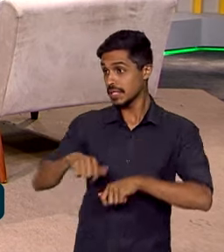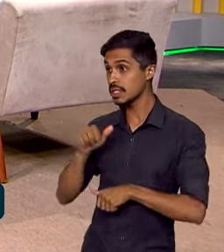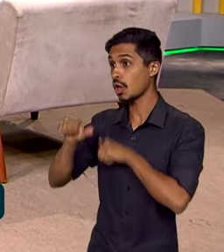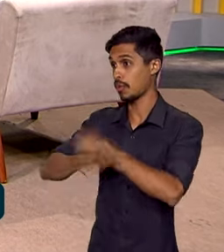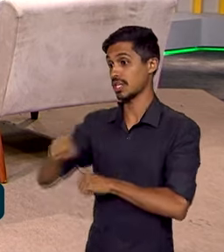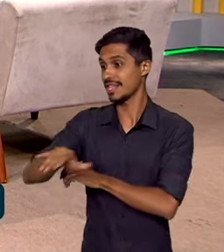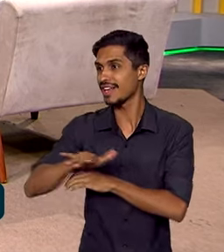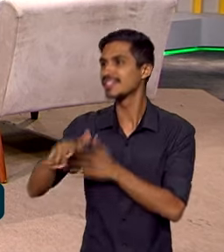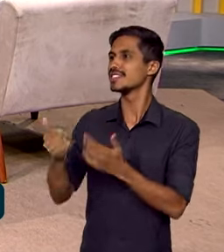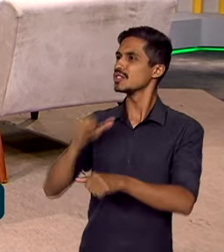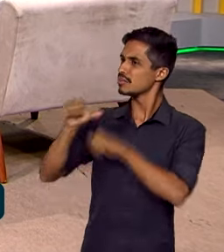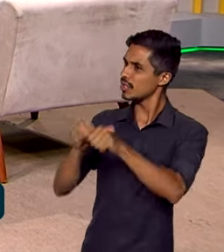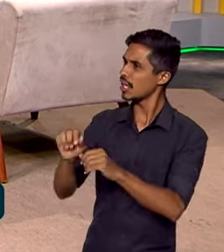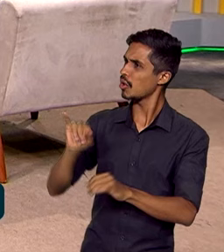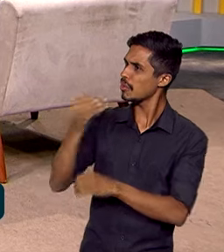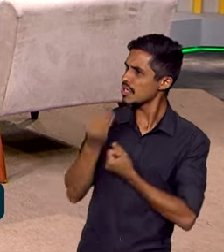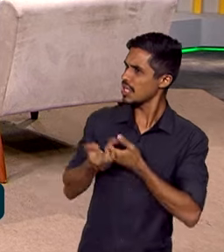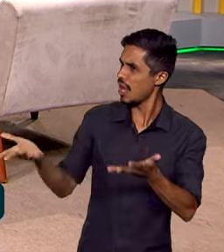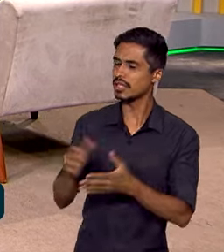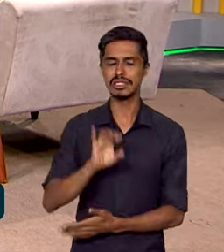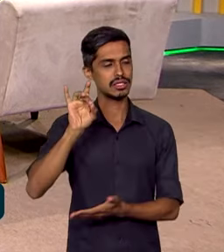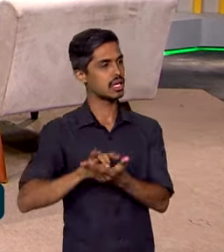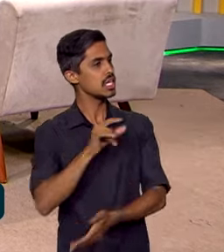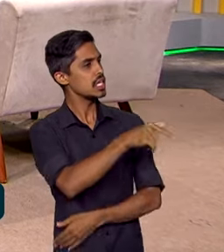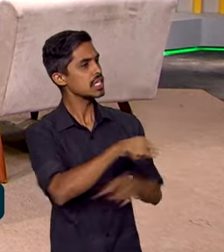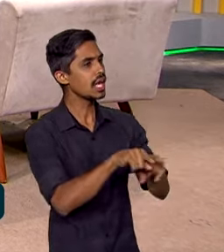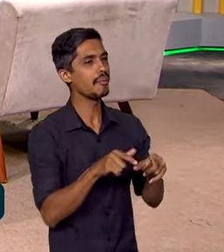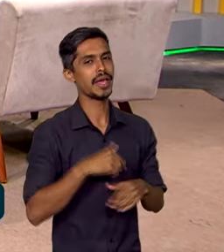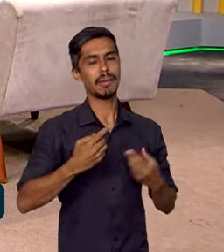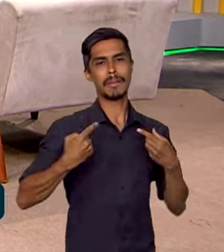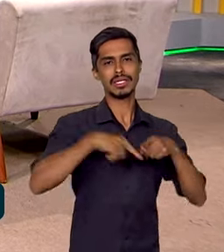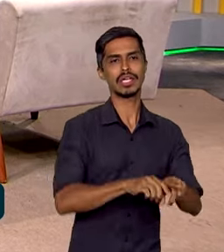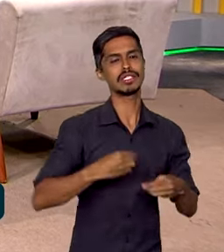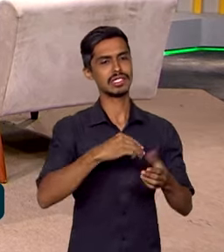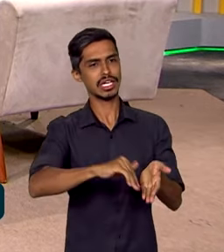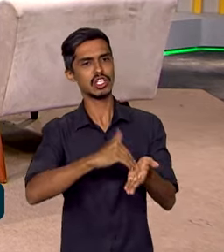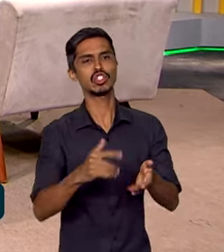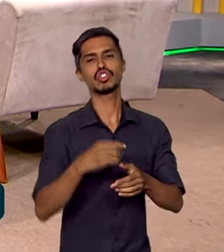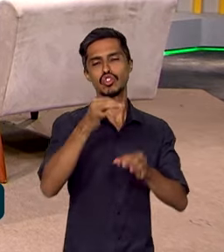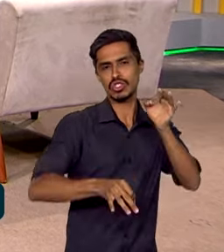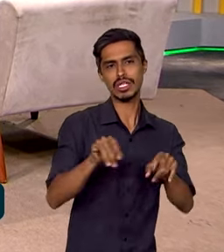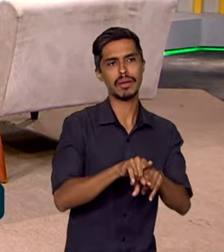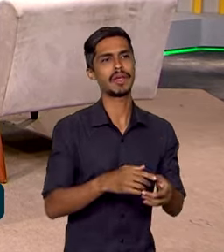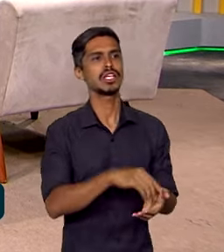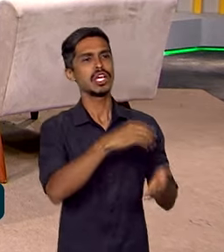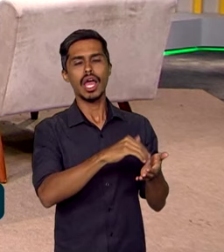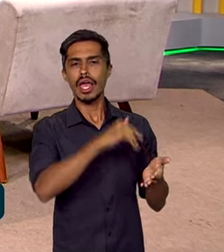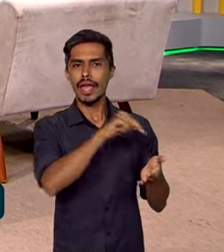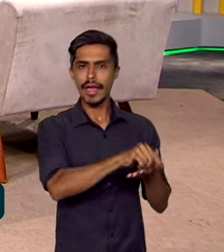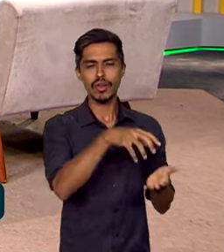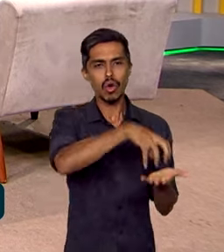oportunidades para poder transformar. Nós temos uma parceria com o Ministério da Justiça, pela Secretaria Nacional de Políticas de Drogas e Gestão de Ativos,